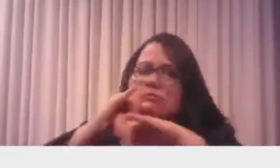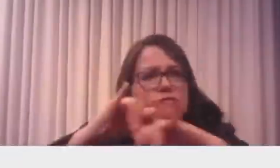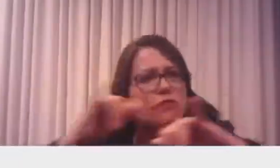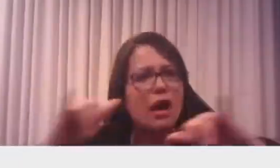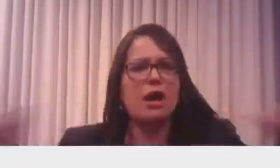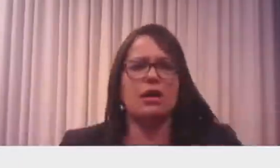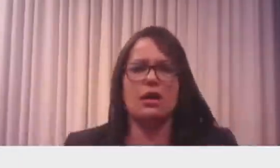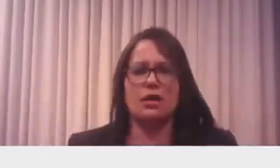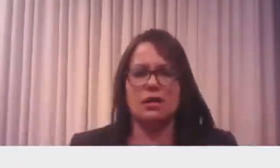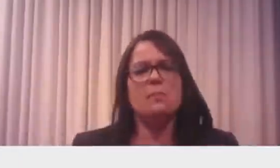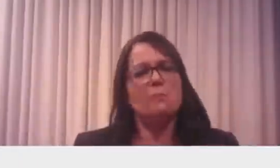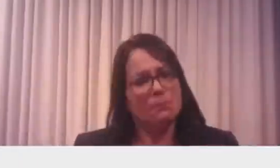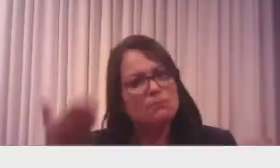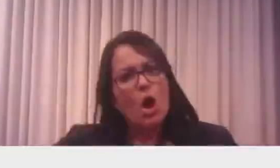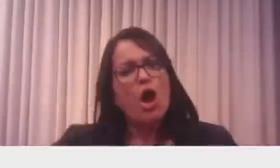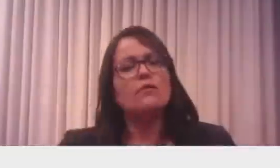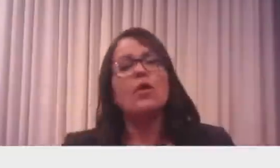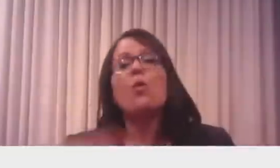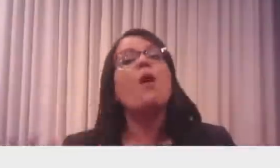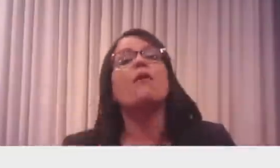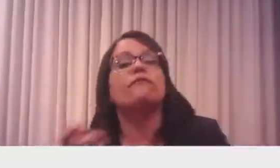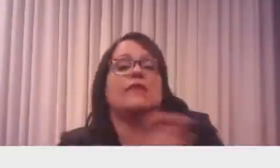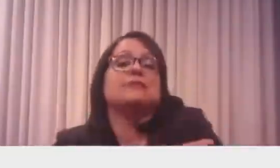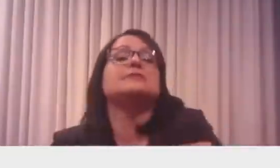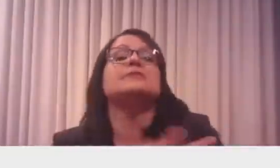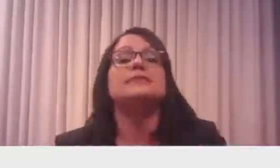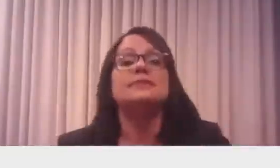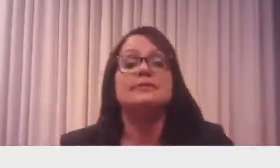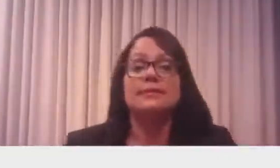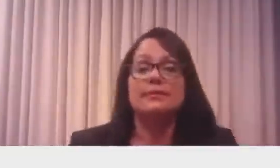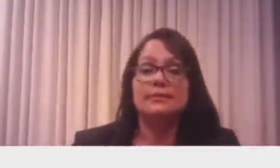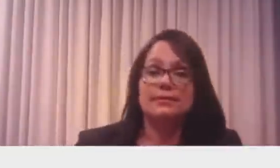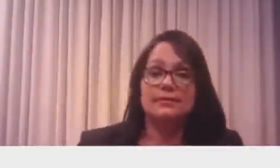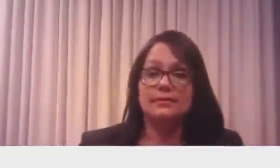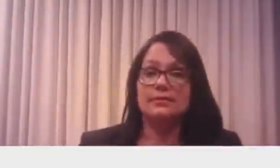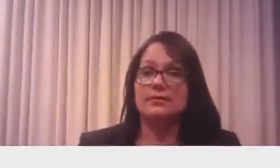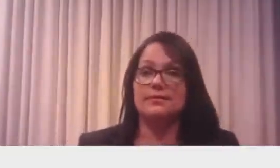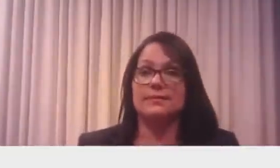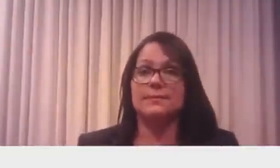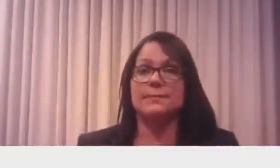mostrar que vacina tomaram, para a gente realmente